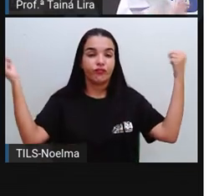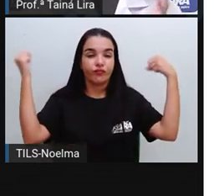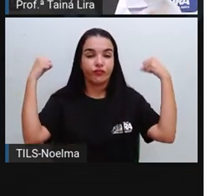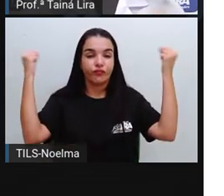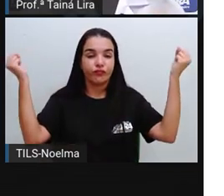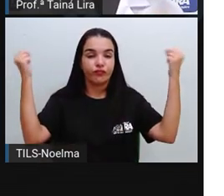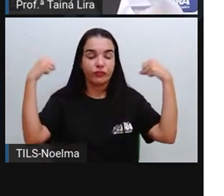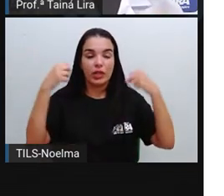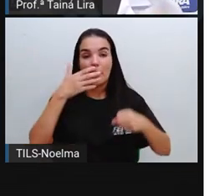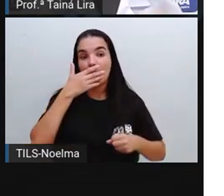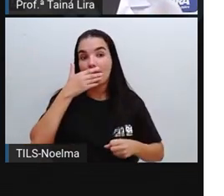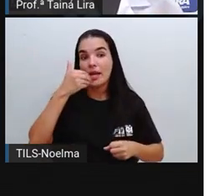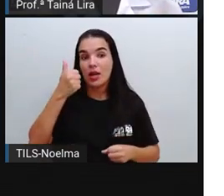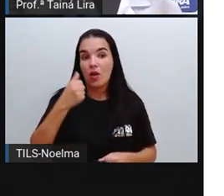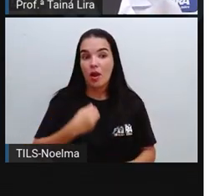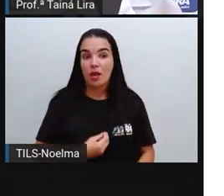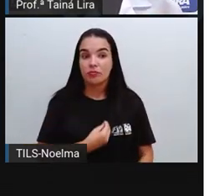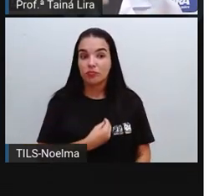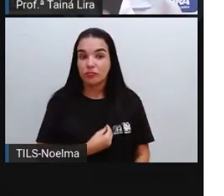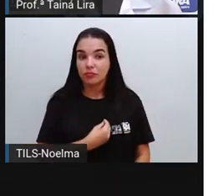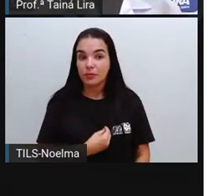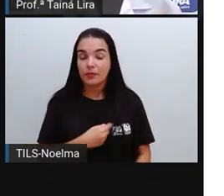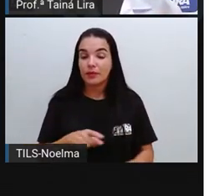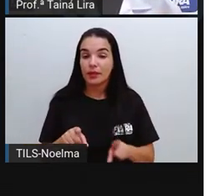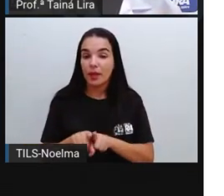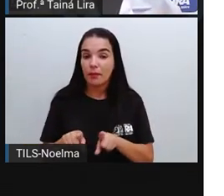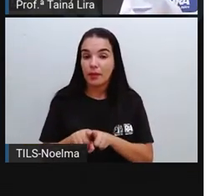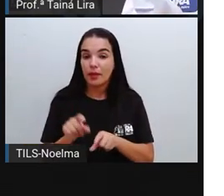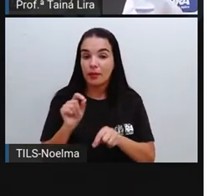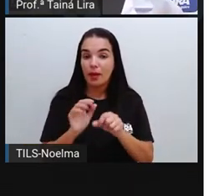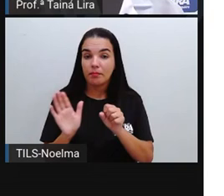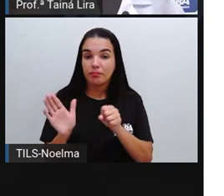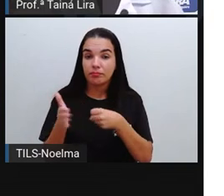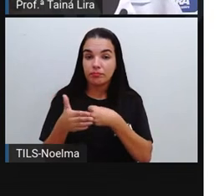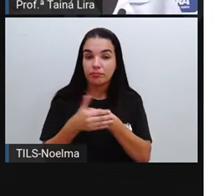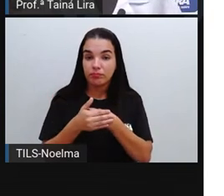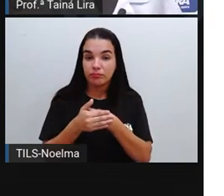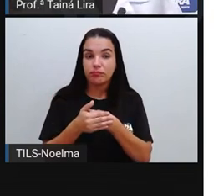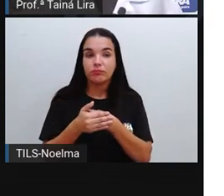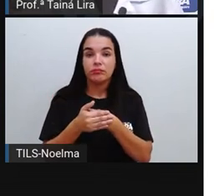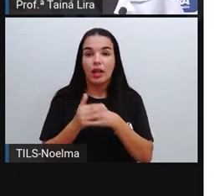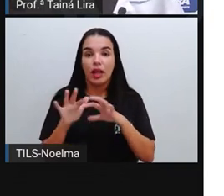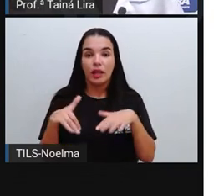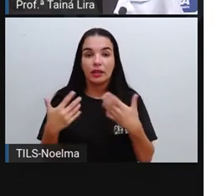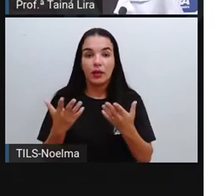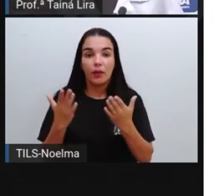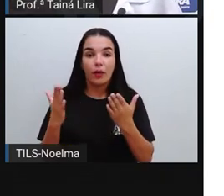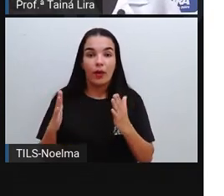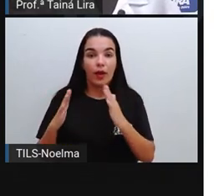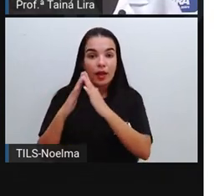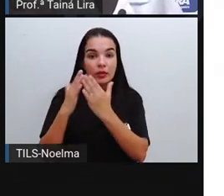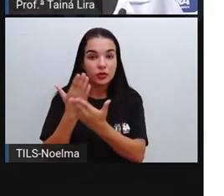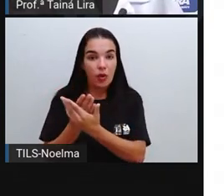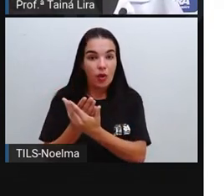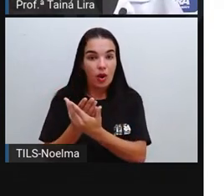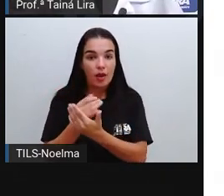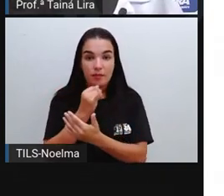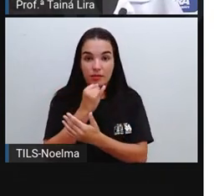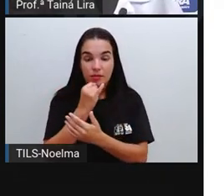condições de vida como para prevenção. Então, na escola, por exemplo, as crianças